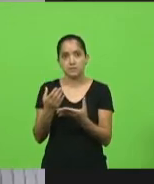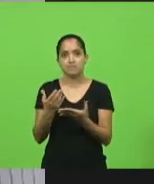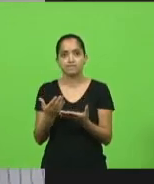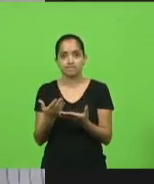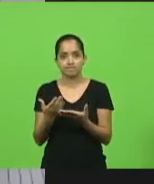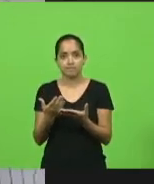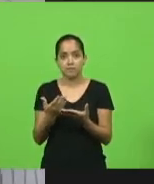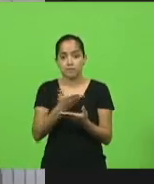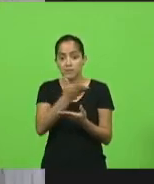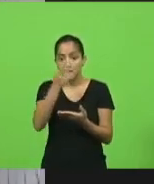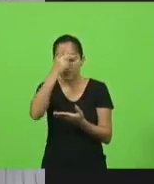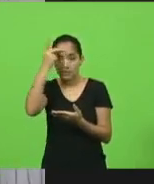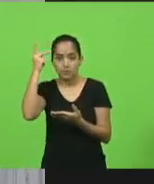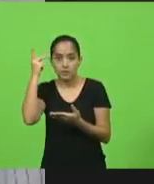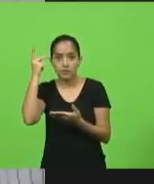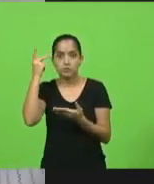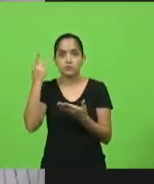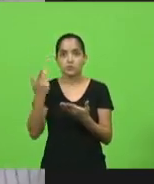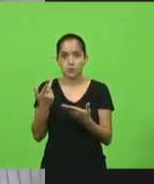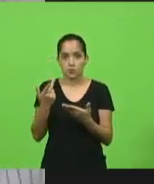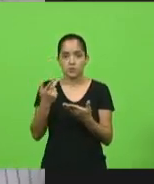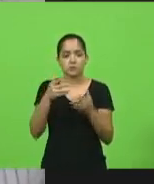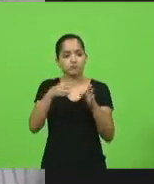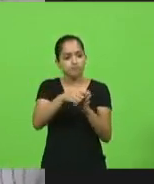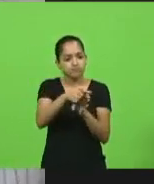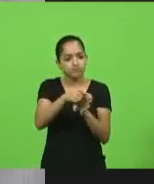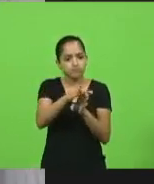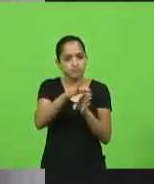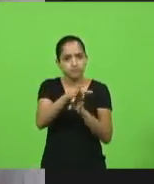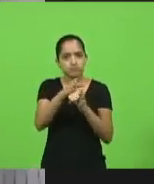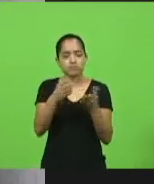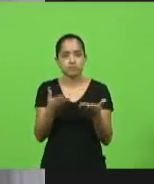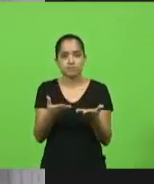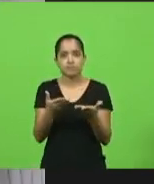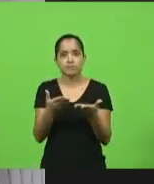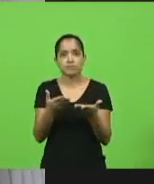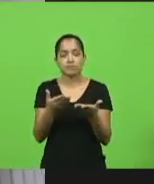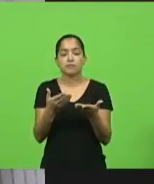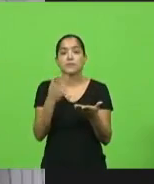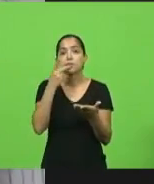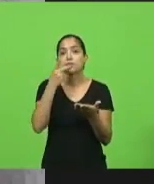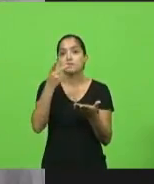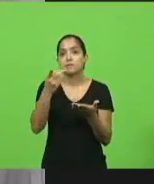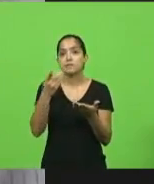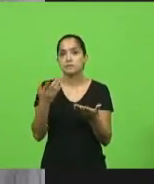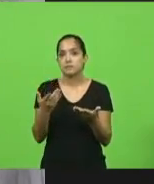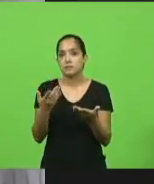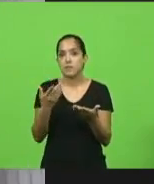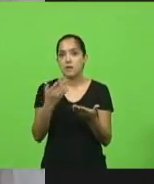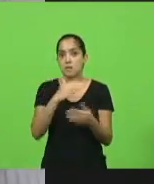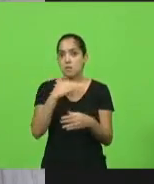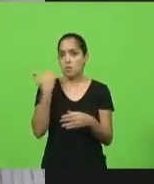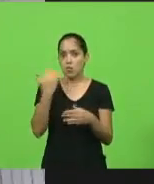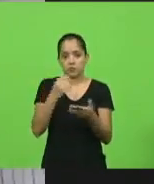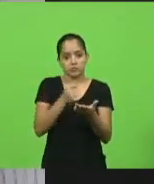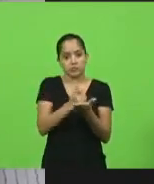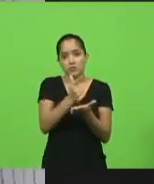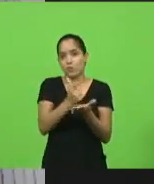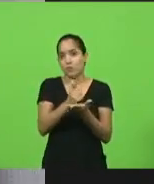as pessoas possam ser orientadas. Eu quero dizer aqui, olha, morto não compra nada,